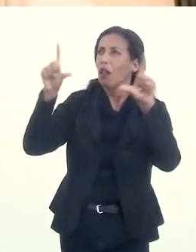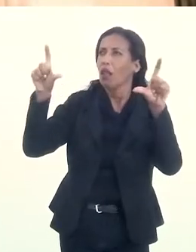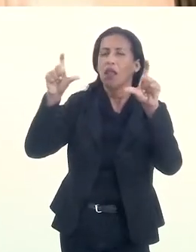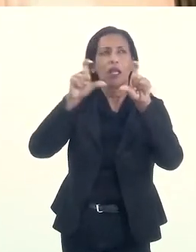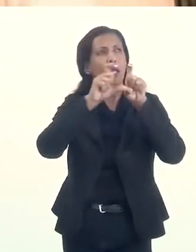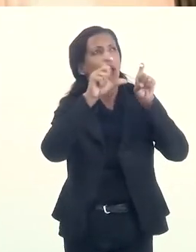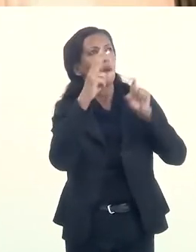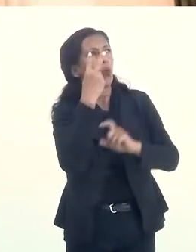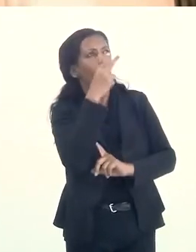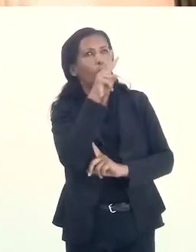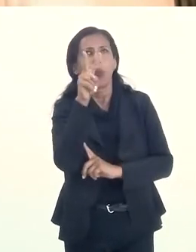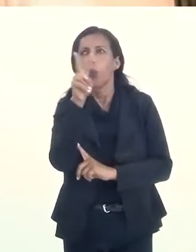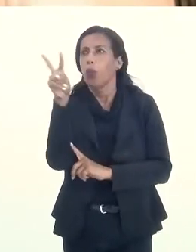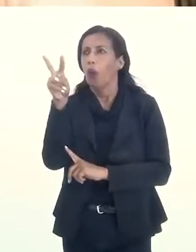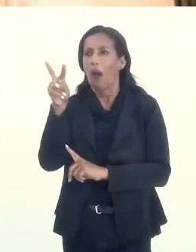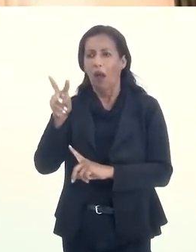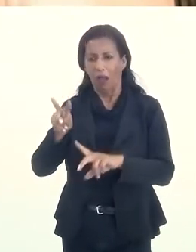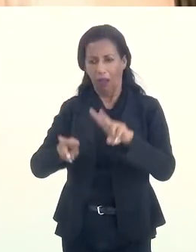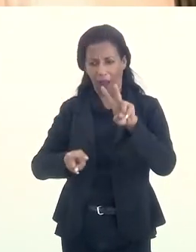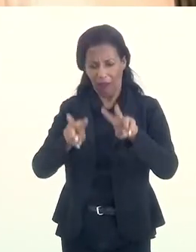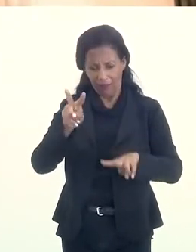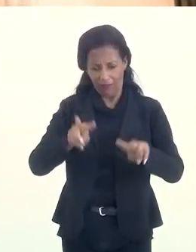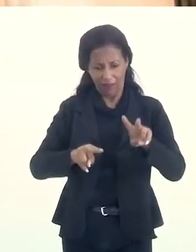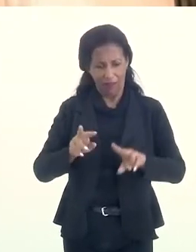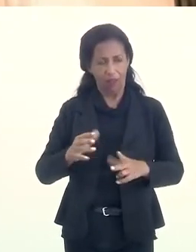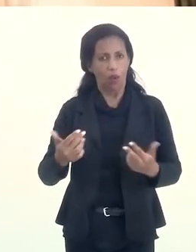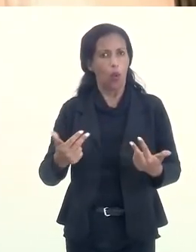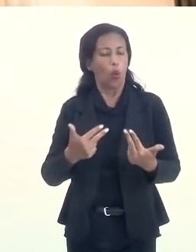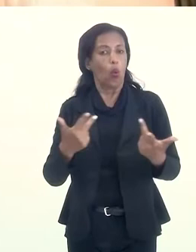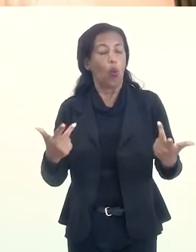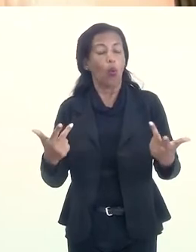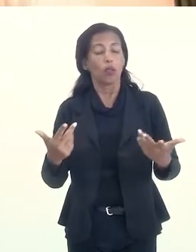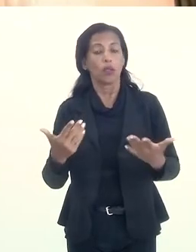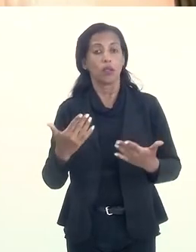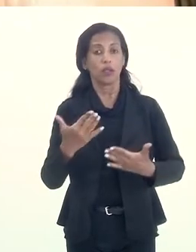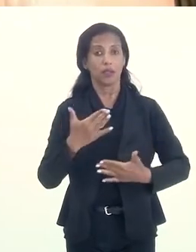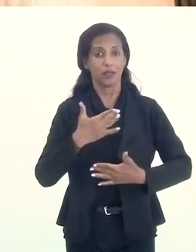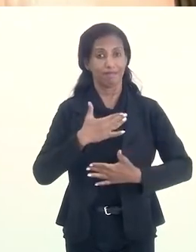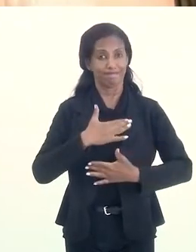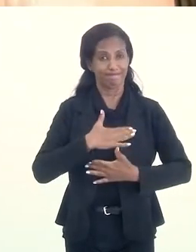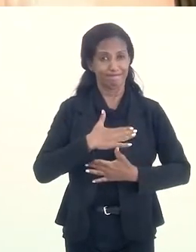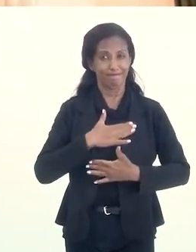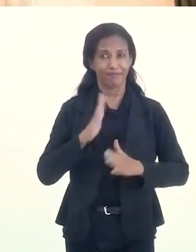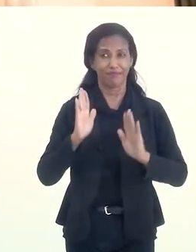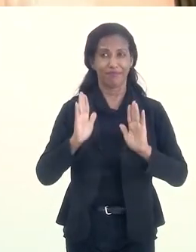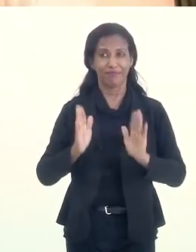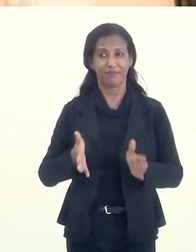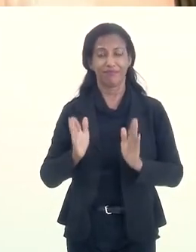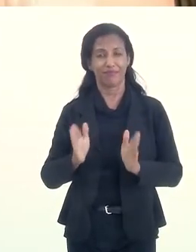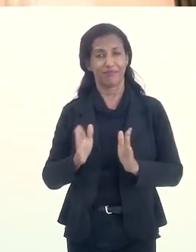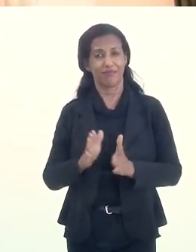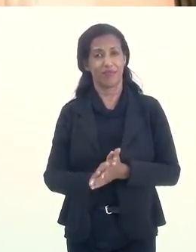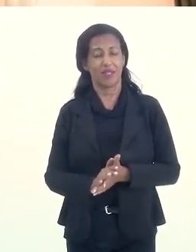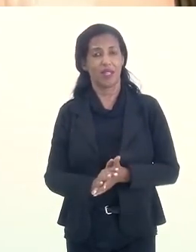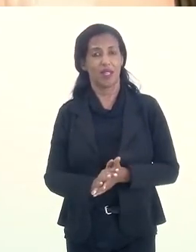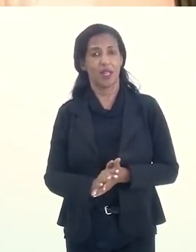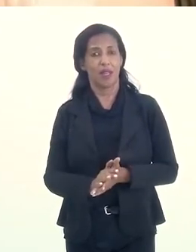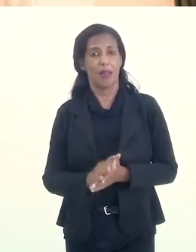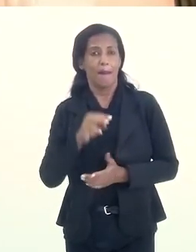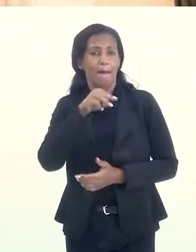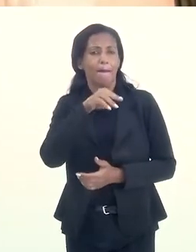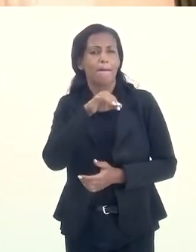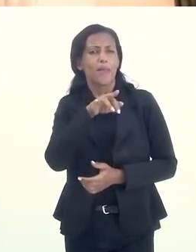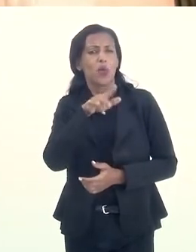letreiros, as roupas das pessoas, coisa que para a minha já muito acentuada